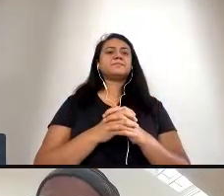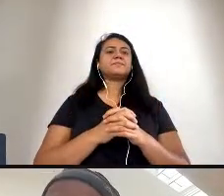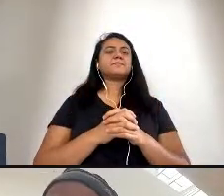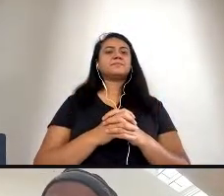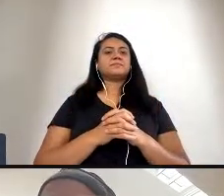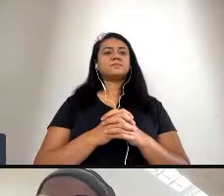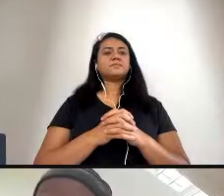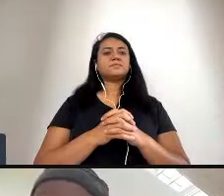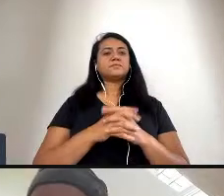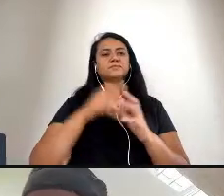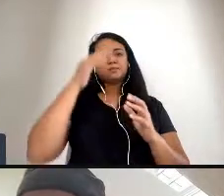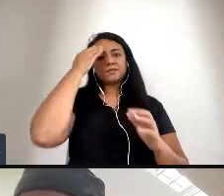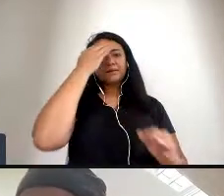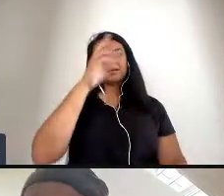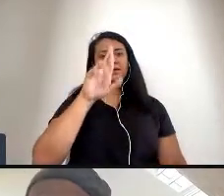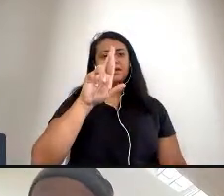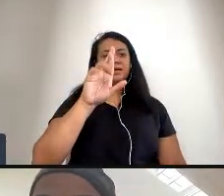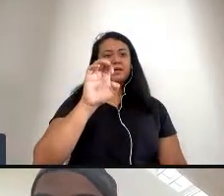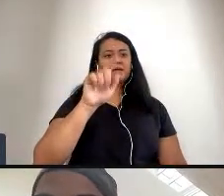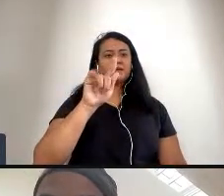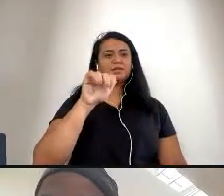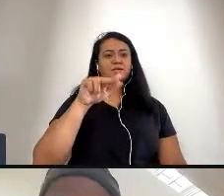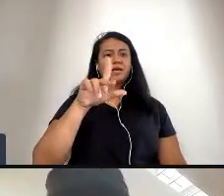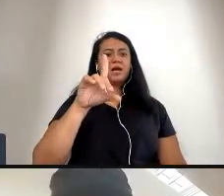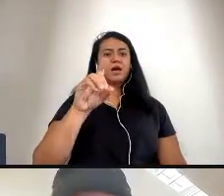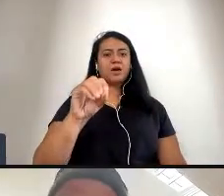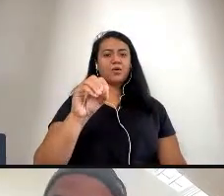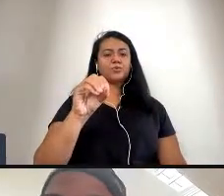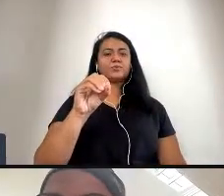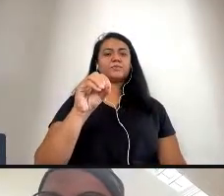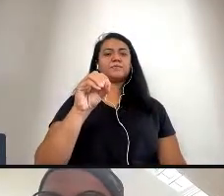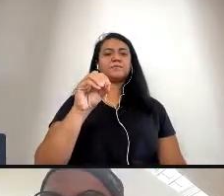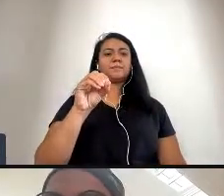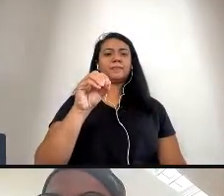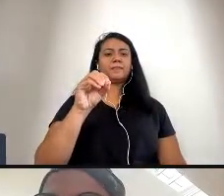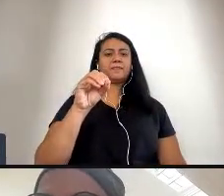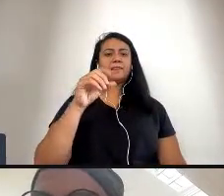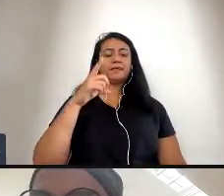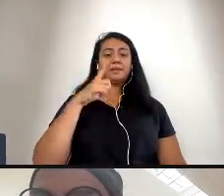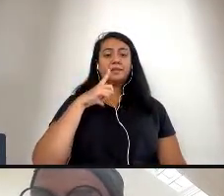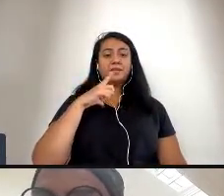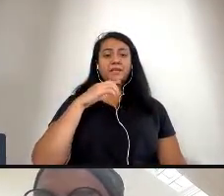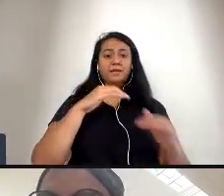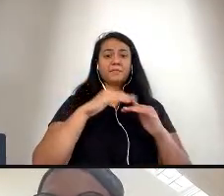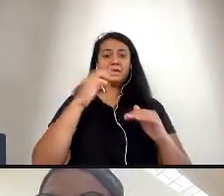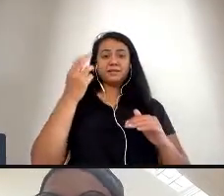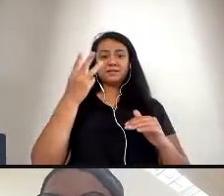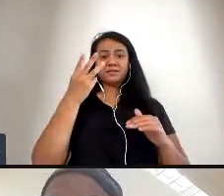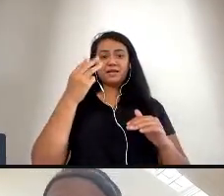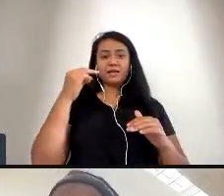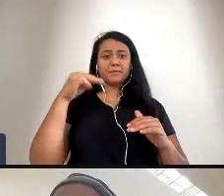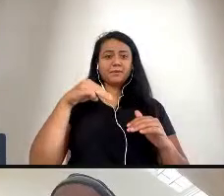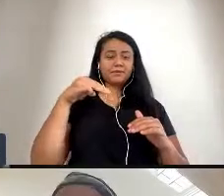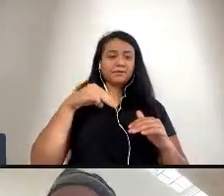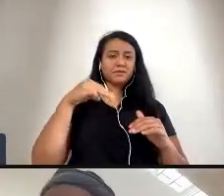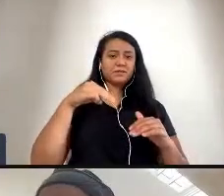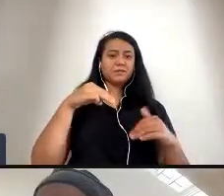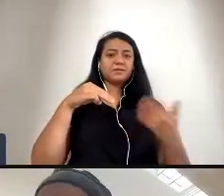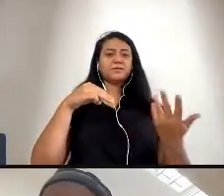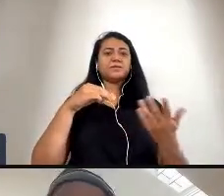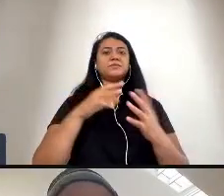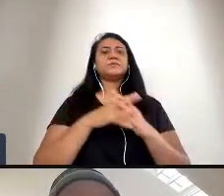obrigado Reginaldo Maria Clara a gente tem mais uns três minutinhos caso queira dar uma última palavra